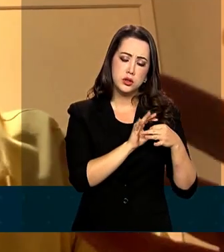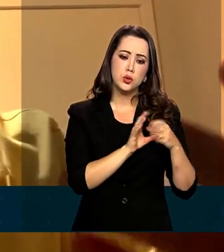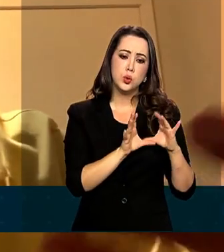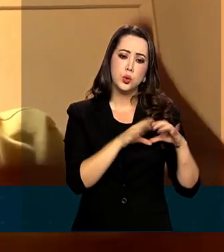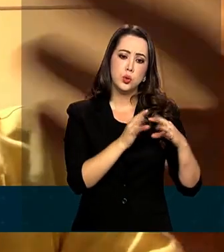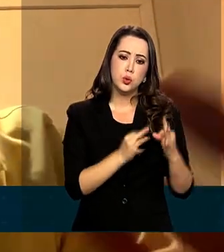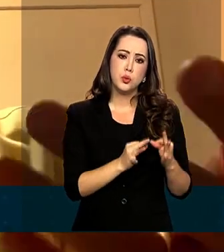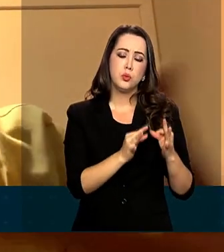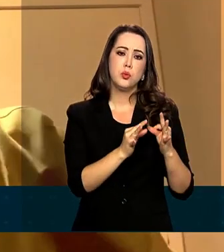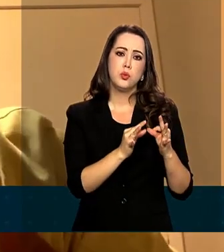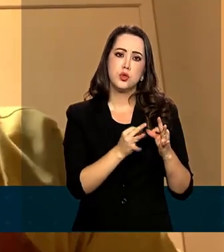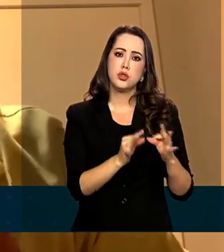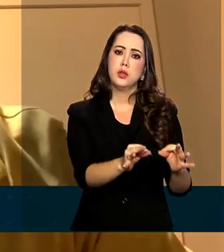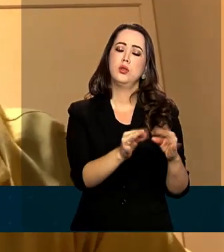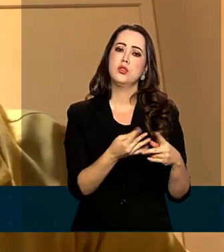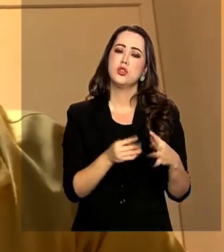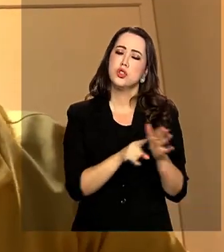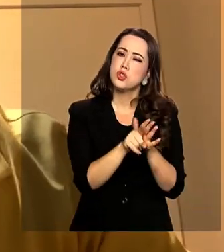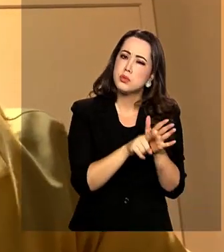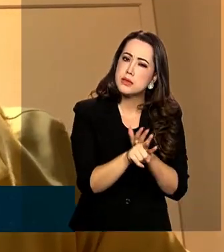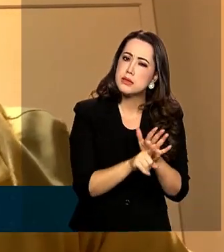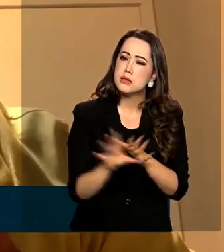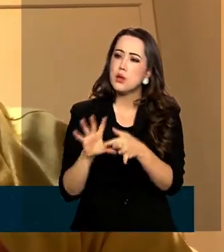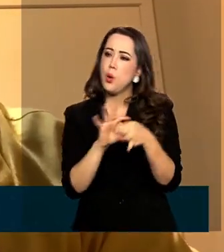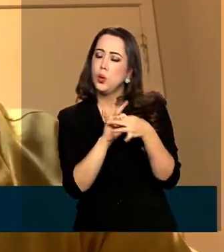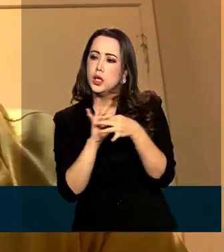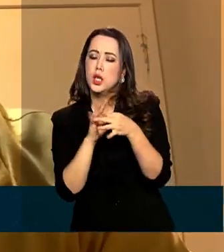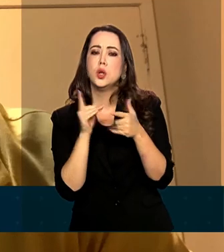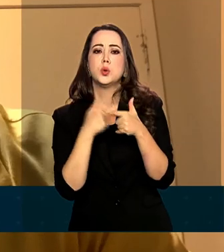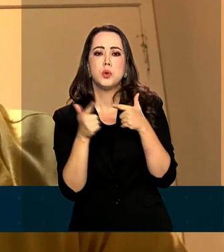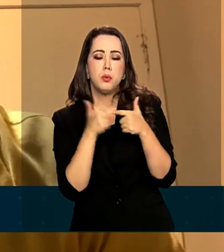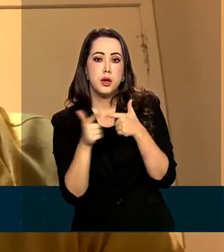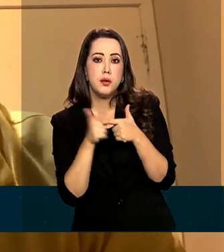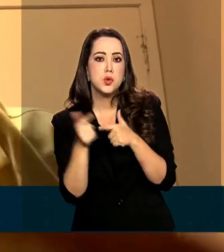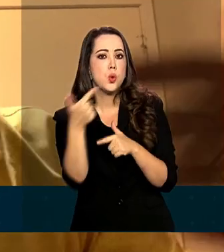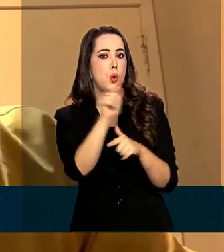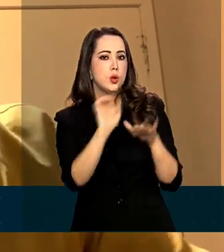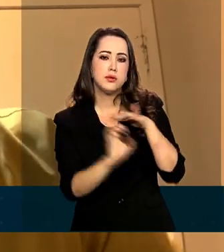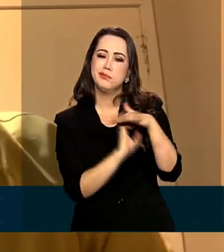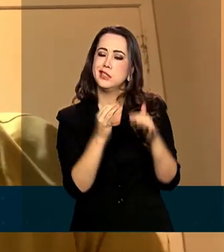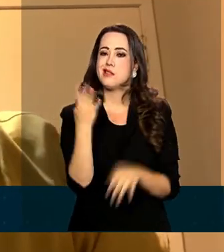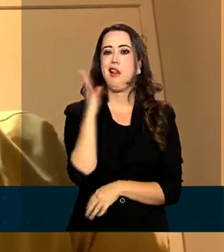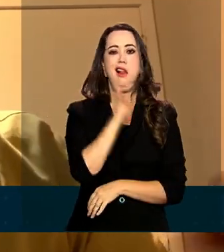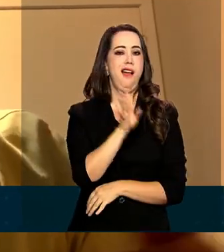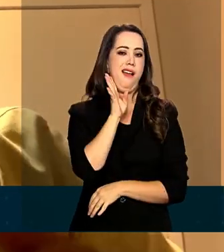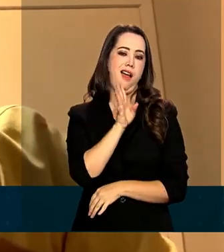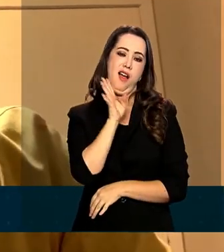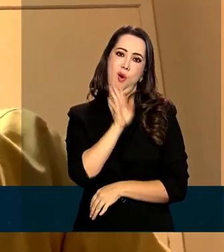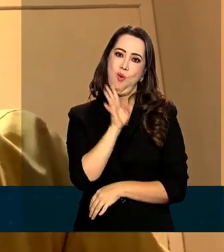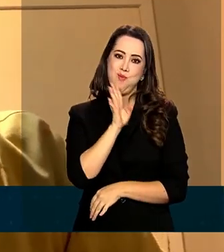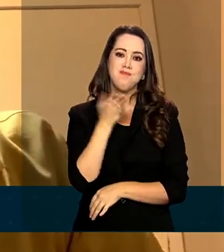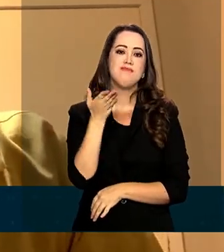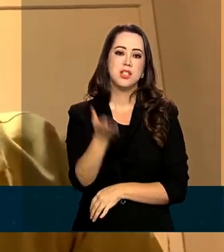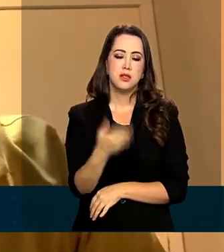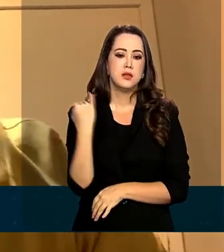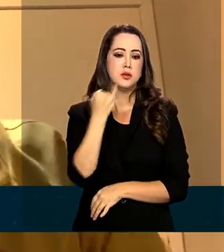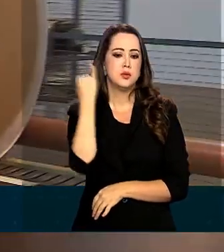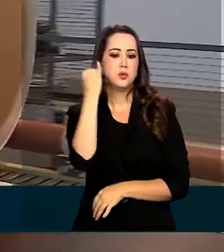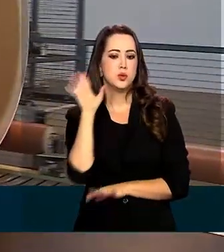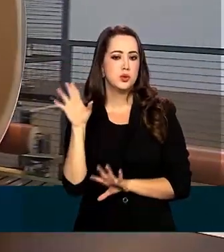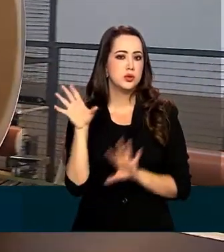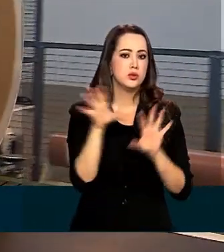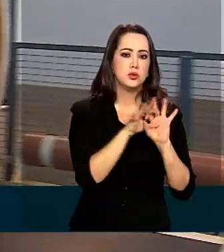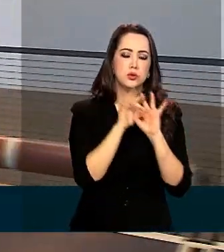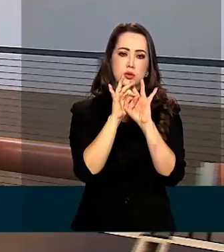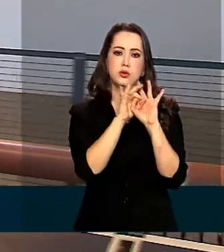divide custo e risco com as outras empresas. Isso é muito legal, é muito interessante. Fortalece a sua cadeia, o seu parceiro comercial.